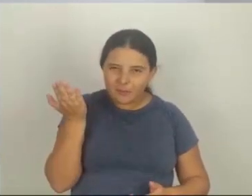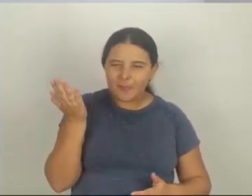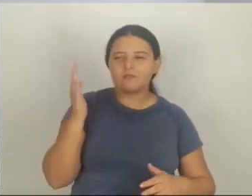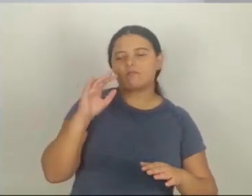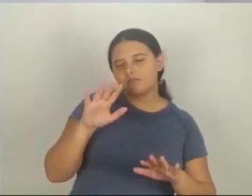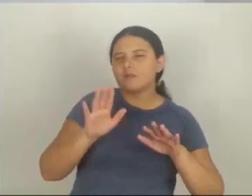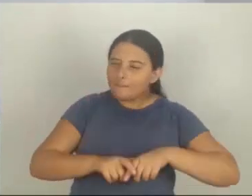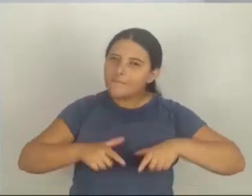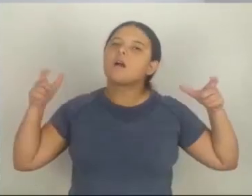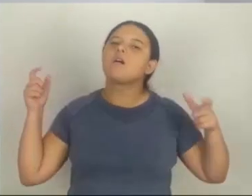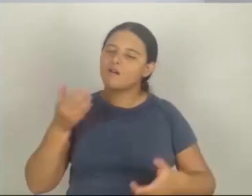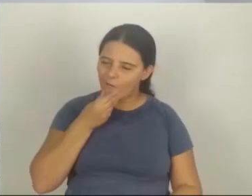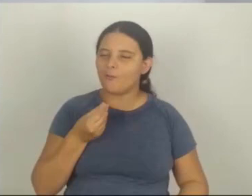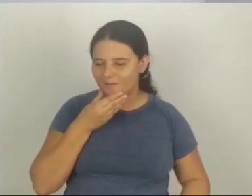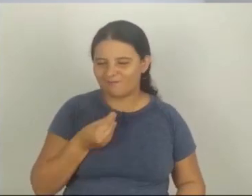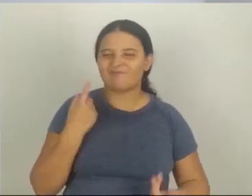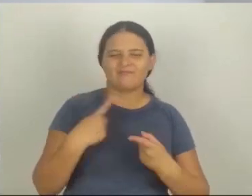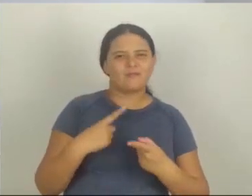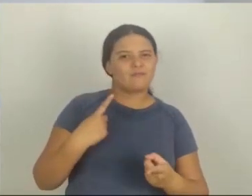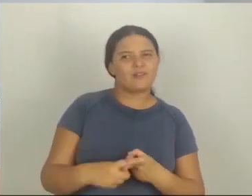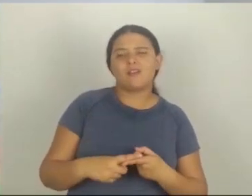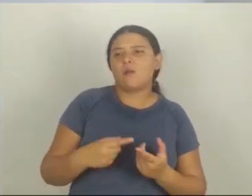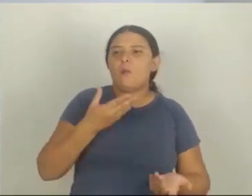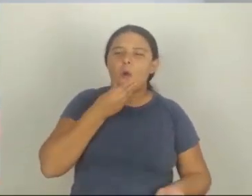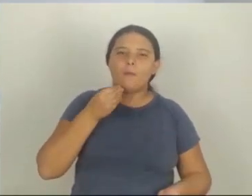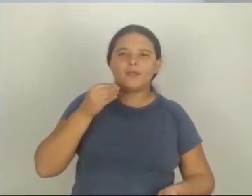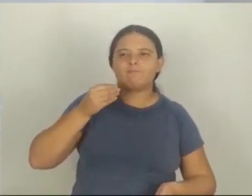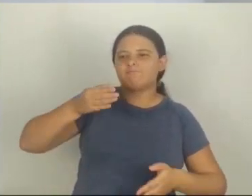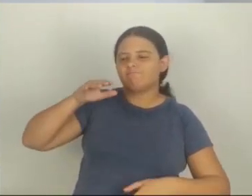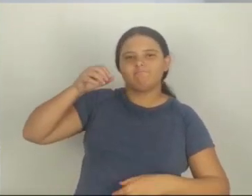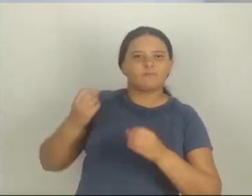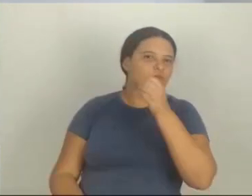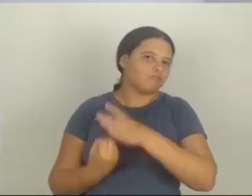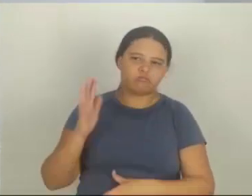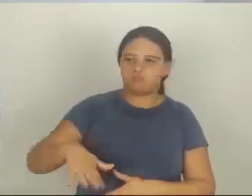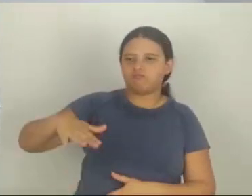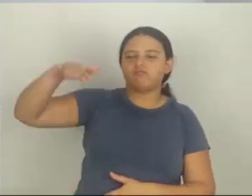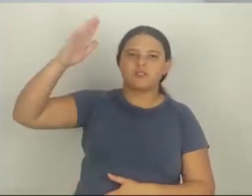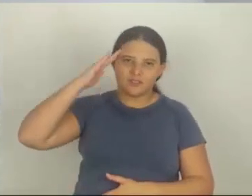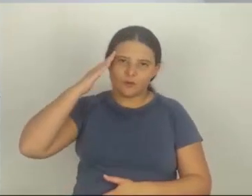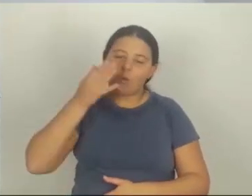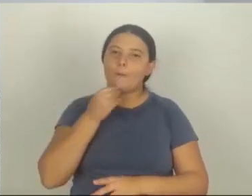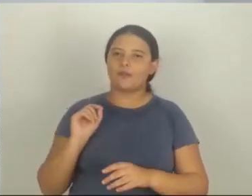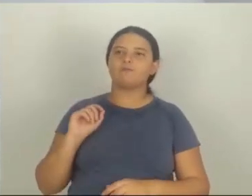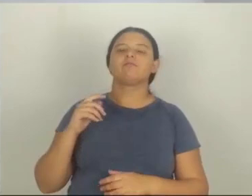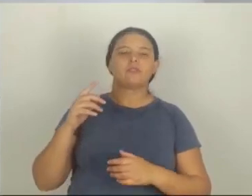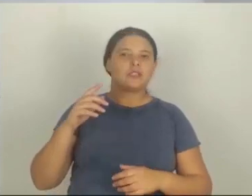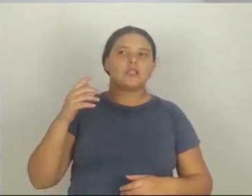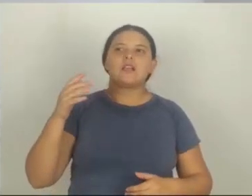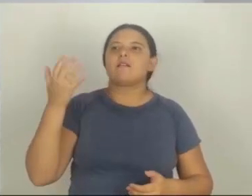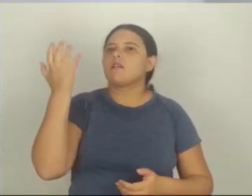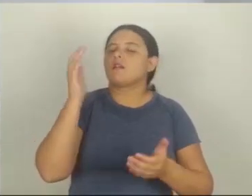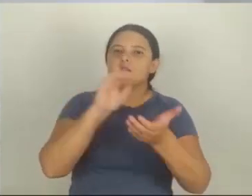Claro que tem exceções, mas geralmente é assim. Porque eles são criados e acostumados com a independência. Eu estou falando de homens que